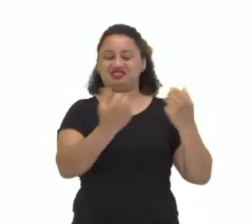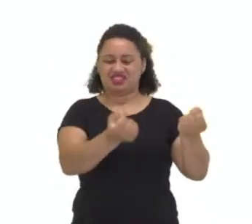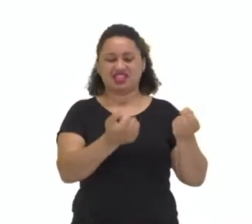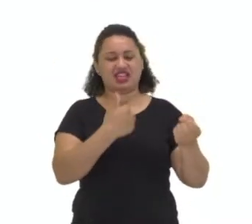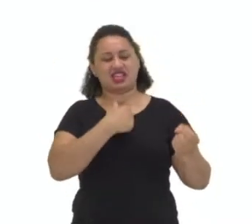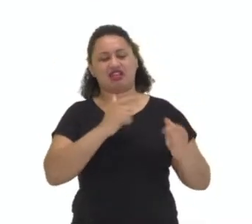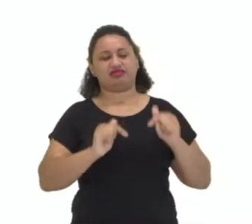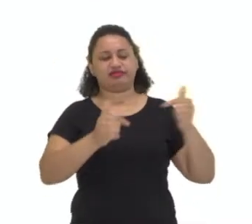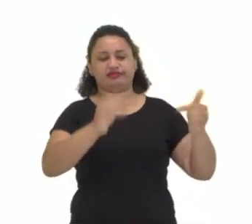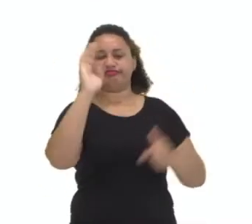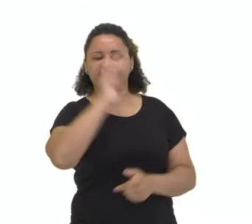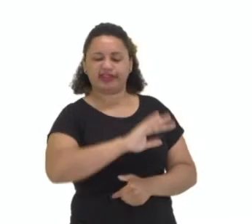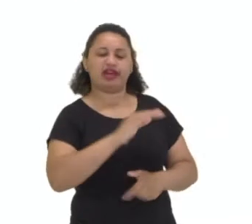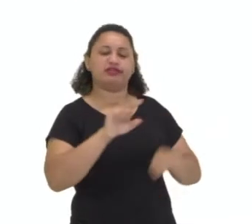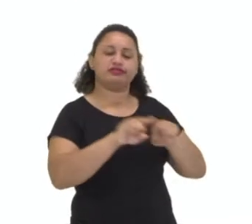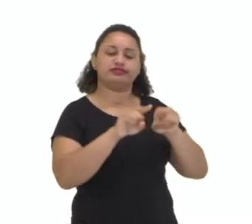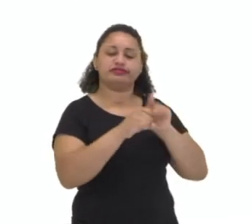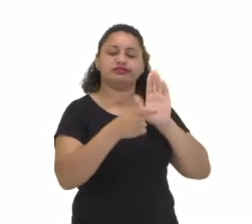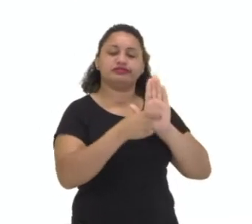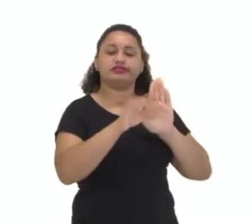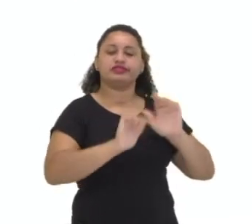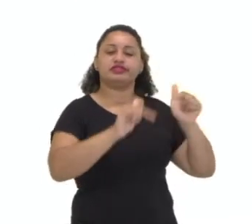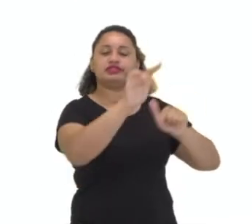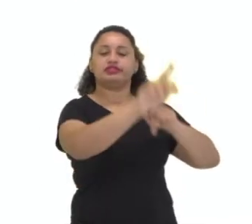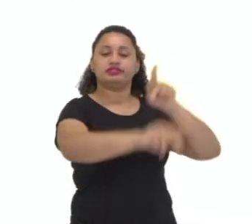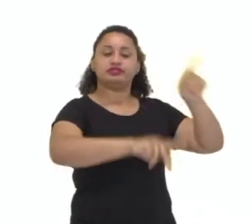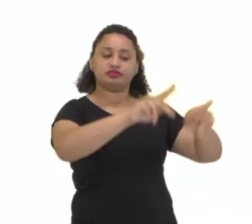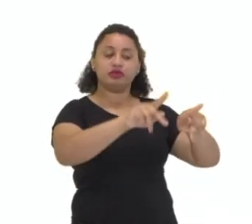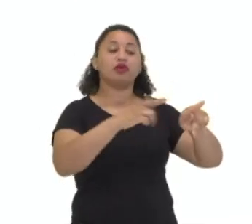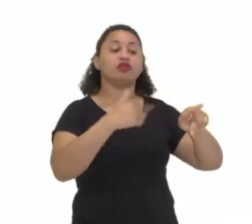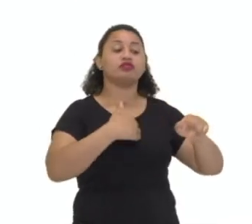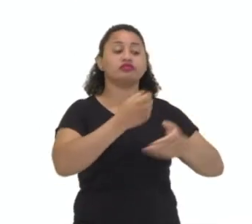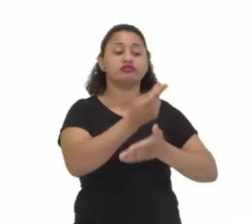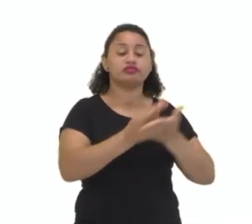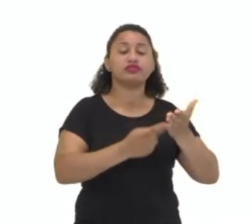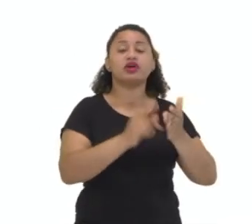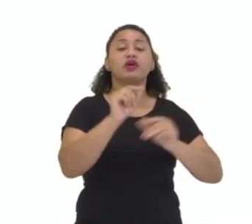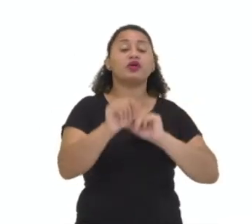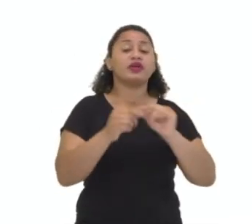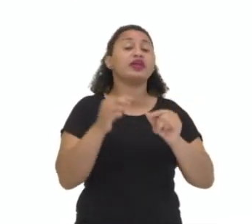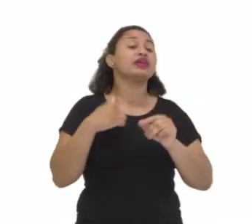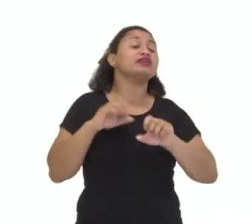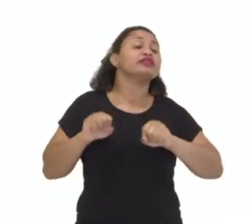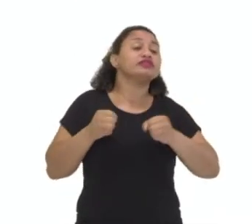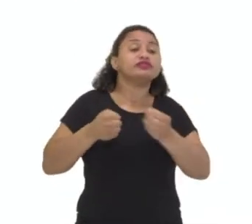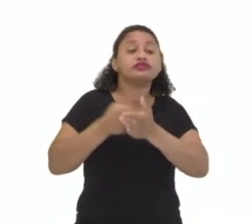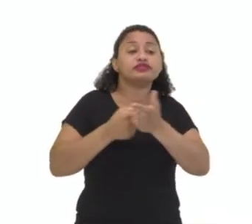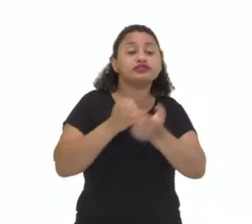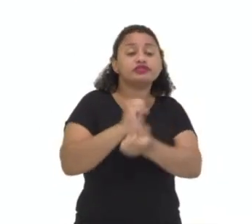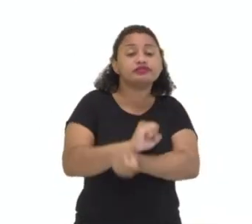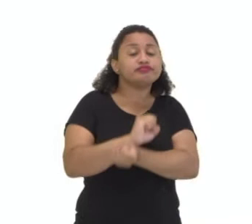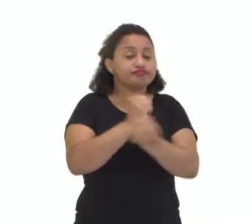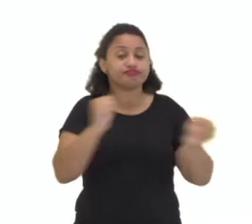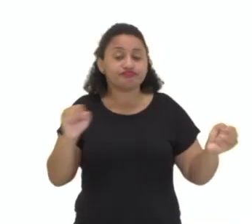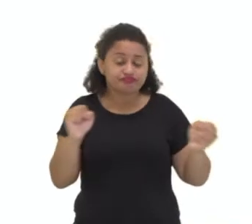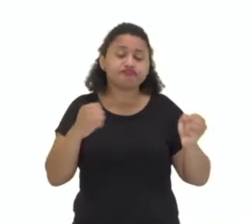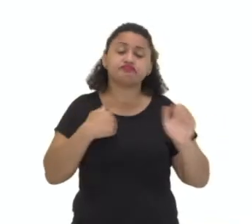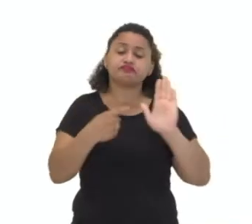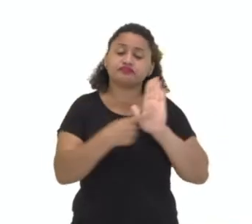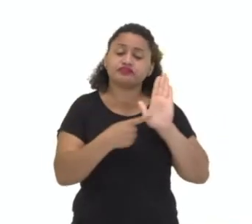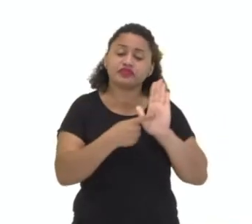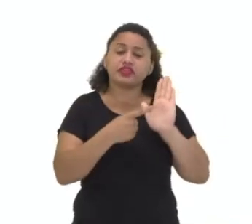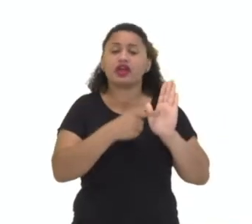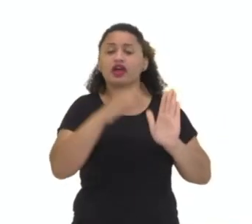opressão do povo. A poesia abolicionista é sua melhor realização nessa linha, denunciando energicamente a